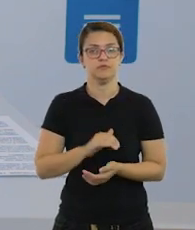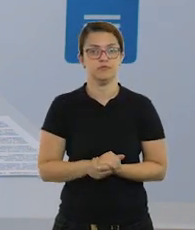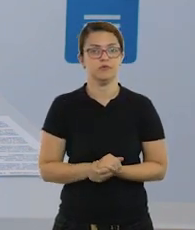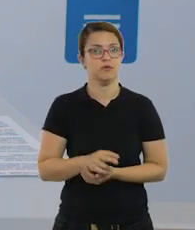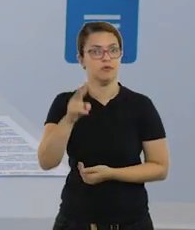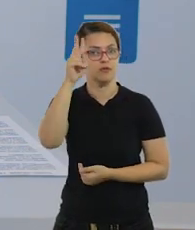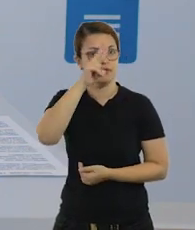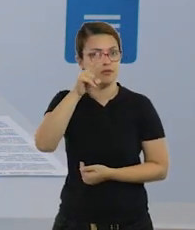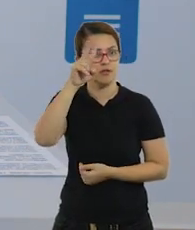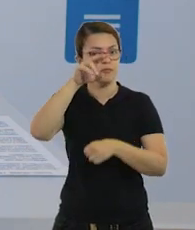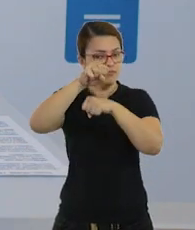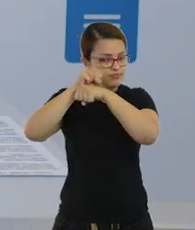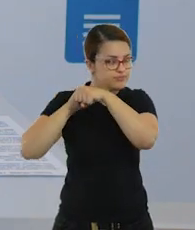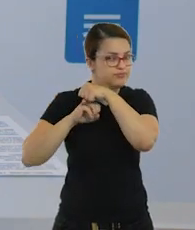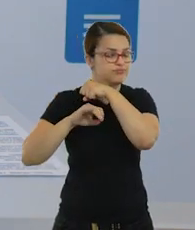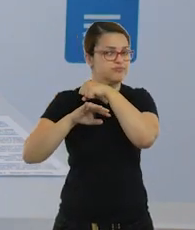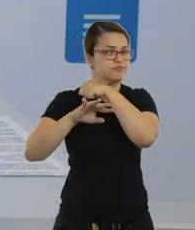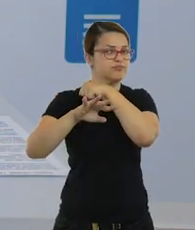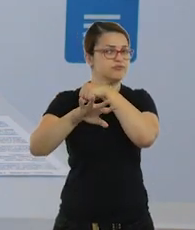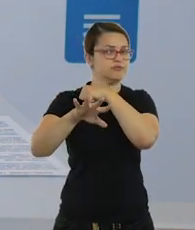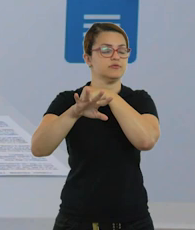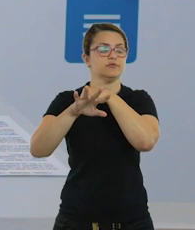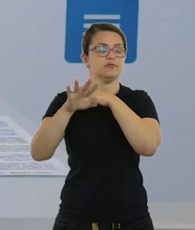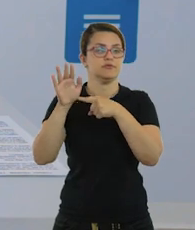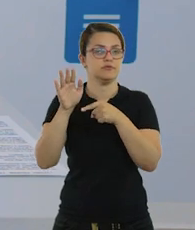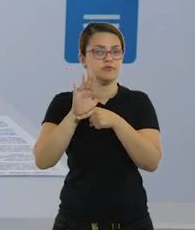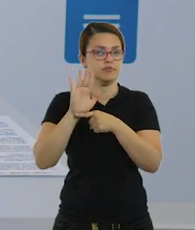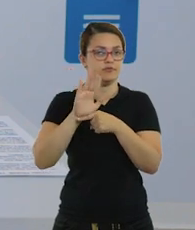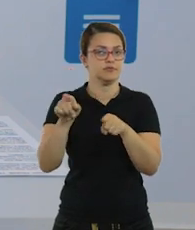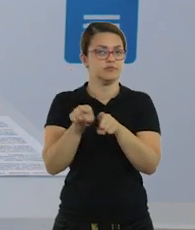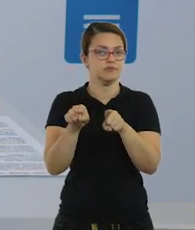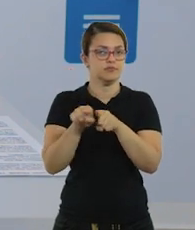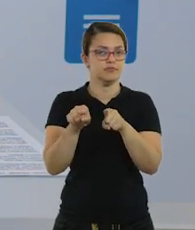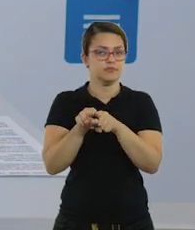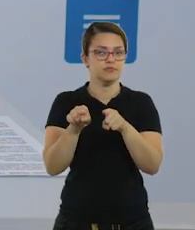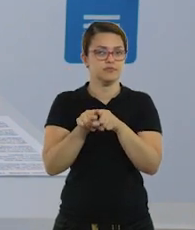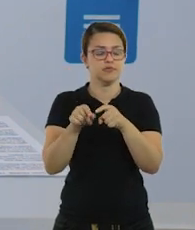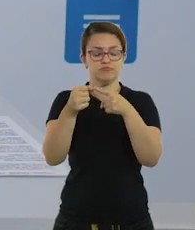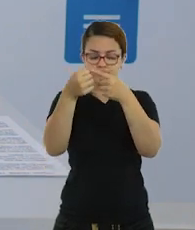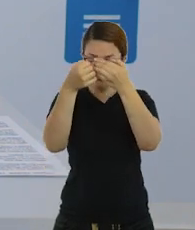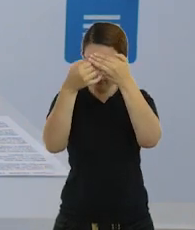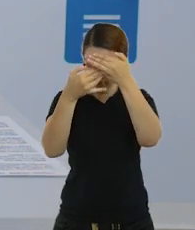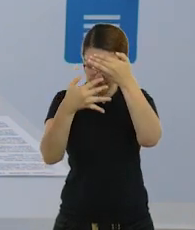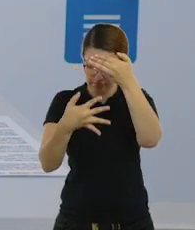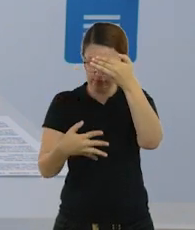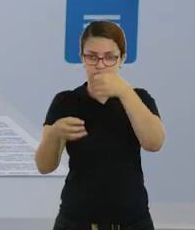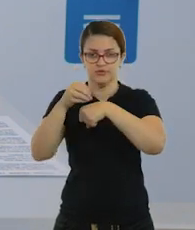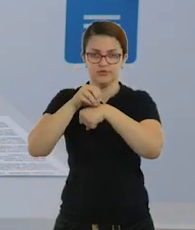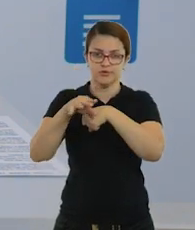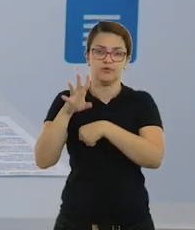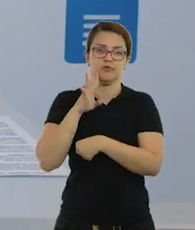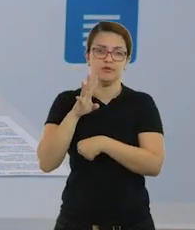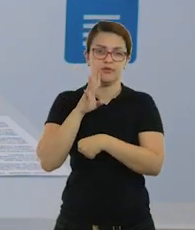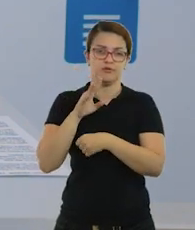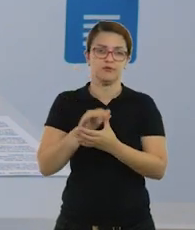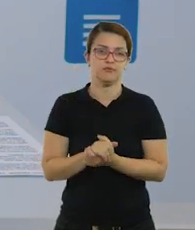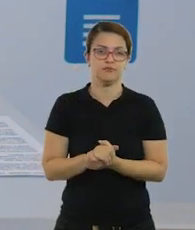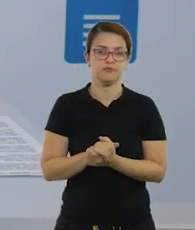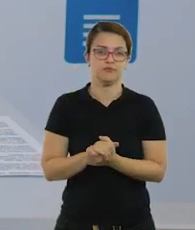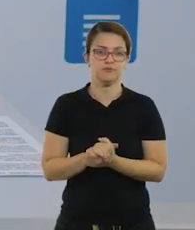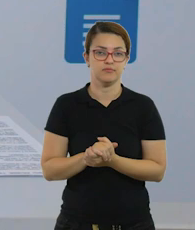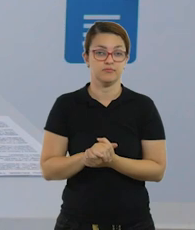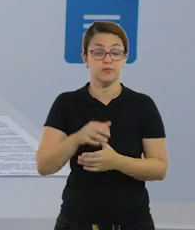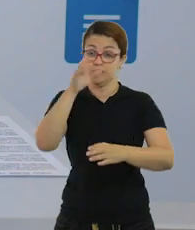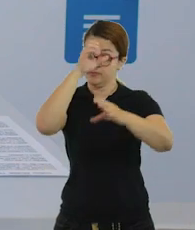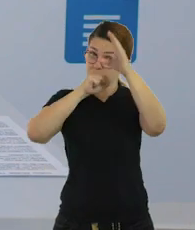gostado. Não esqueçam de compartilhar este vídeo. E assistam também aos demais que têm bastante dica bacana, para que